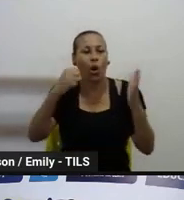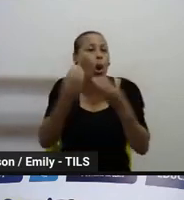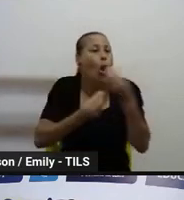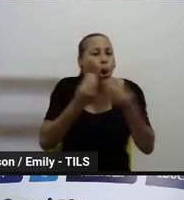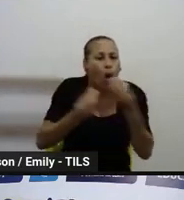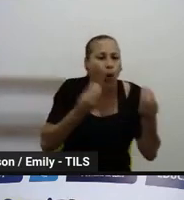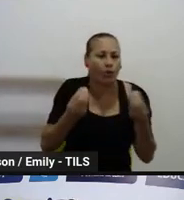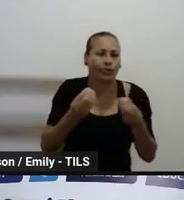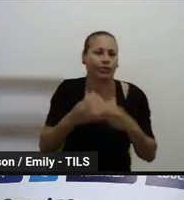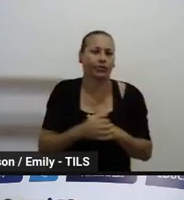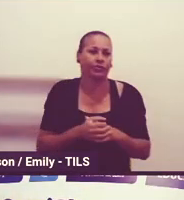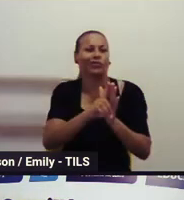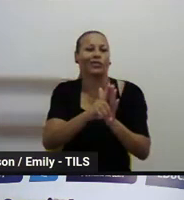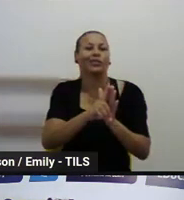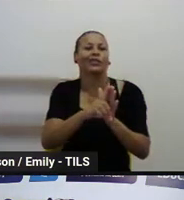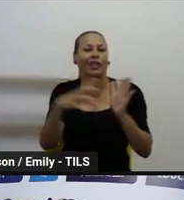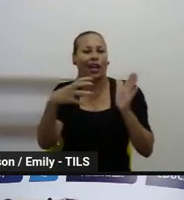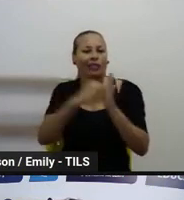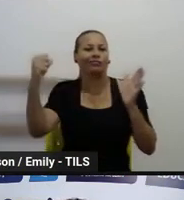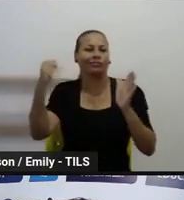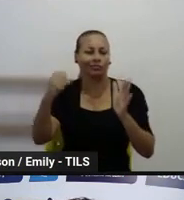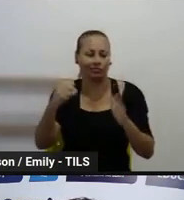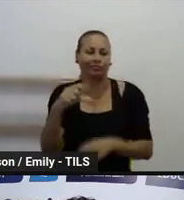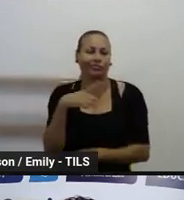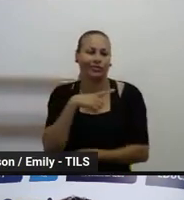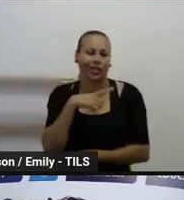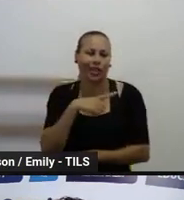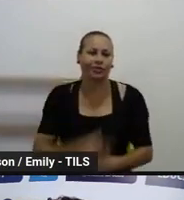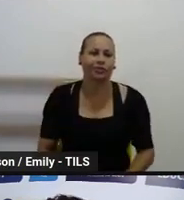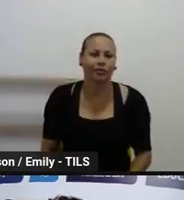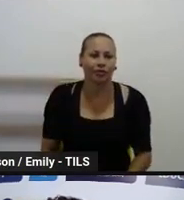respalda, né, essa matrícula. Então, só para